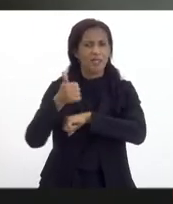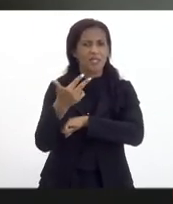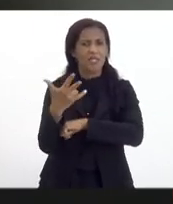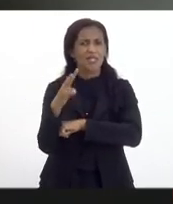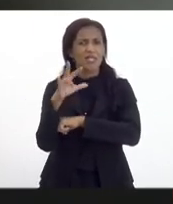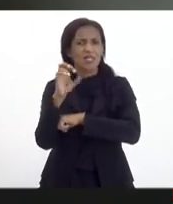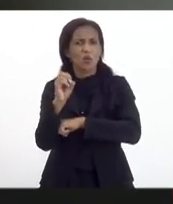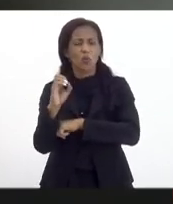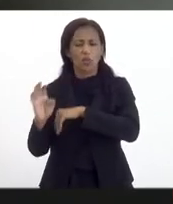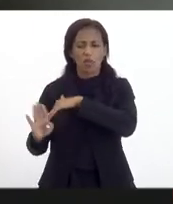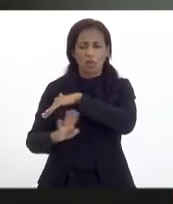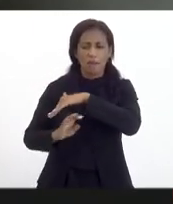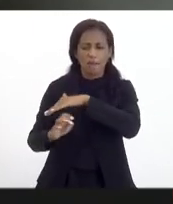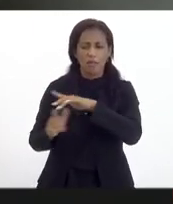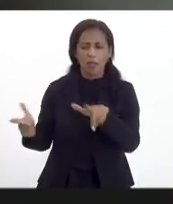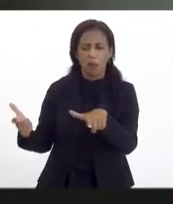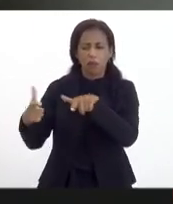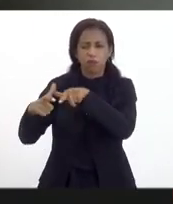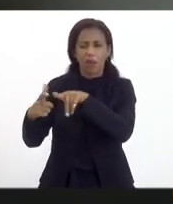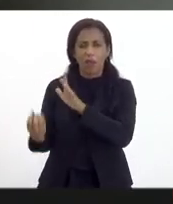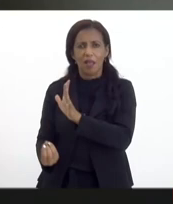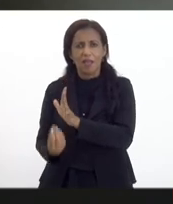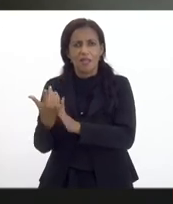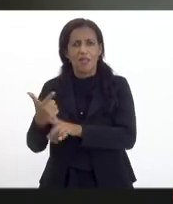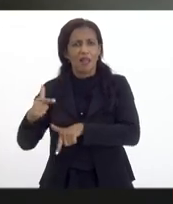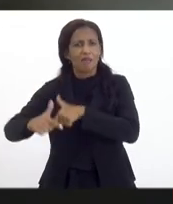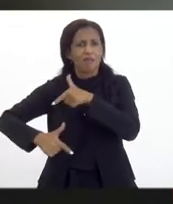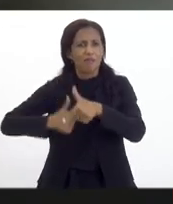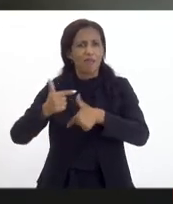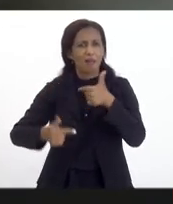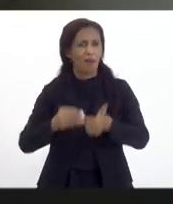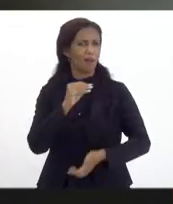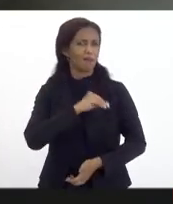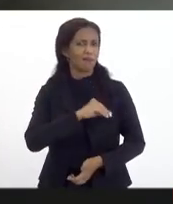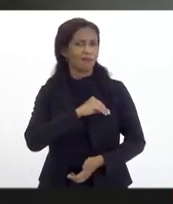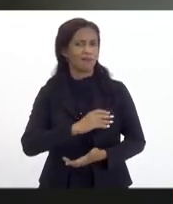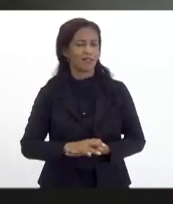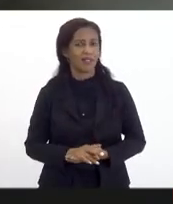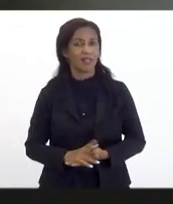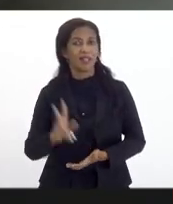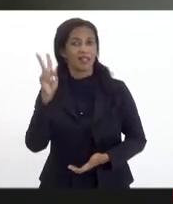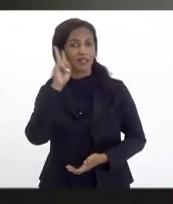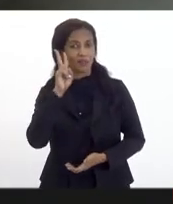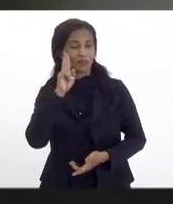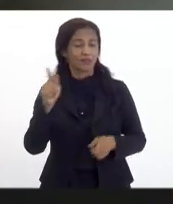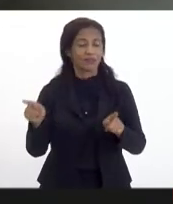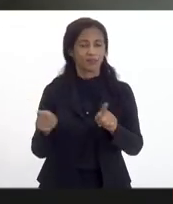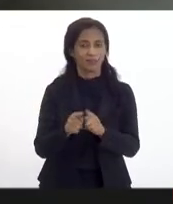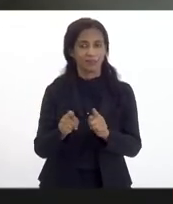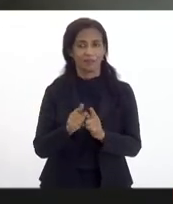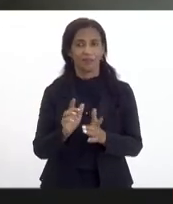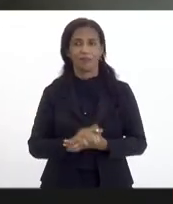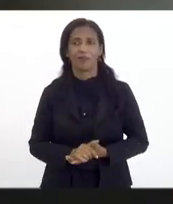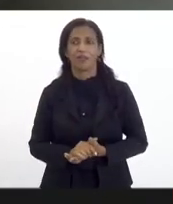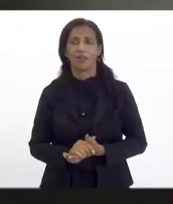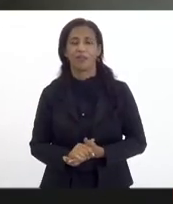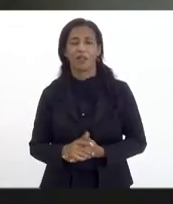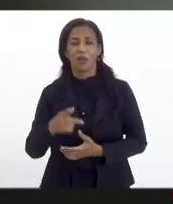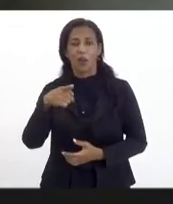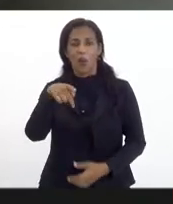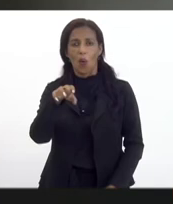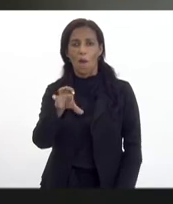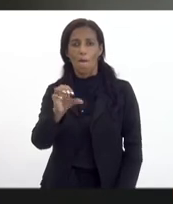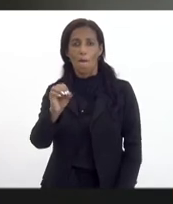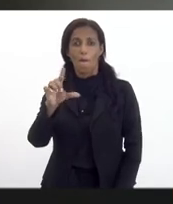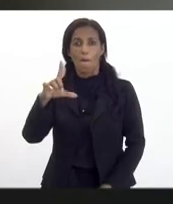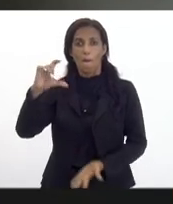pequenas empresas locais. Ou seja, criar emprego e renda aí na região. enfatizo para a consolidação do polo